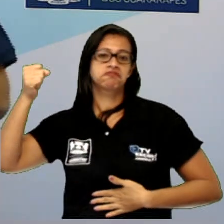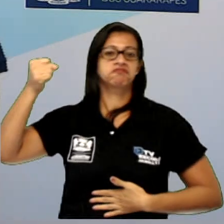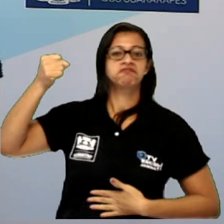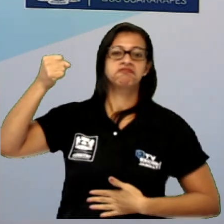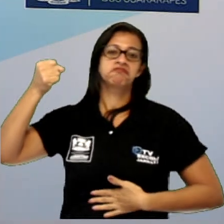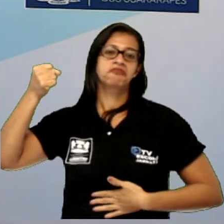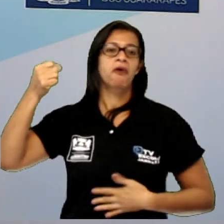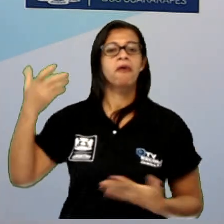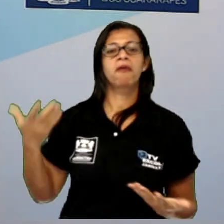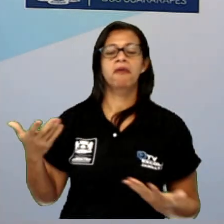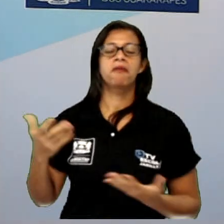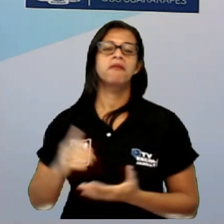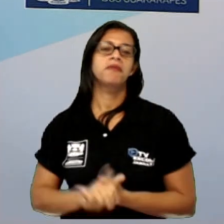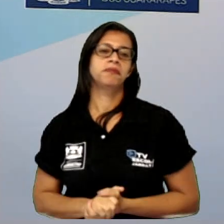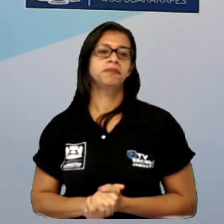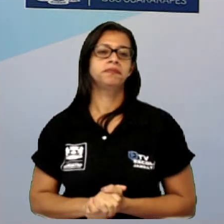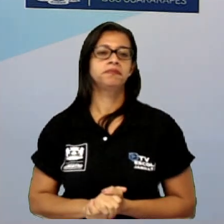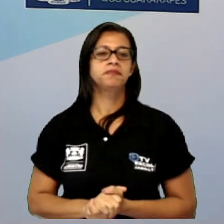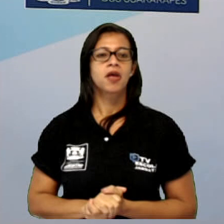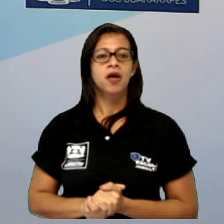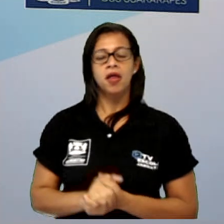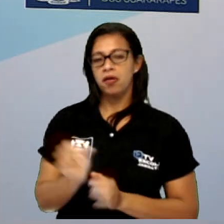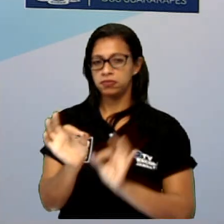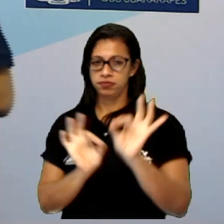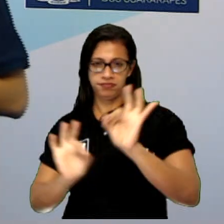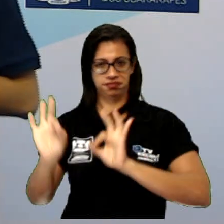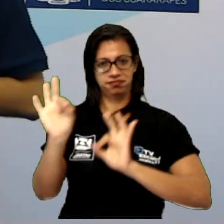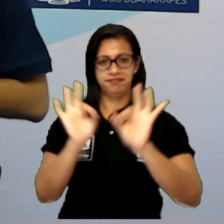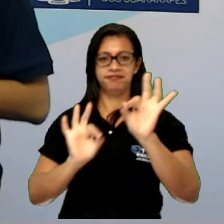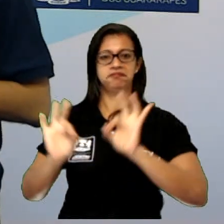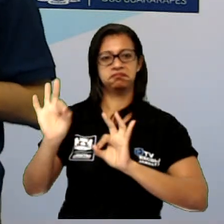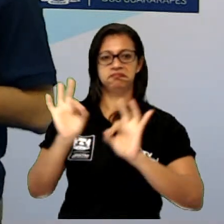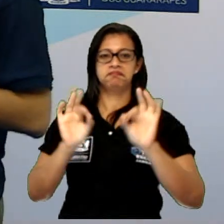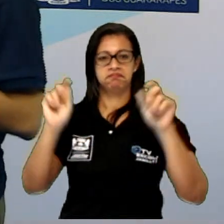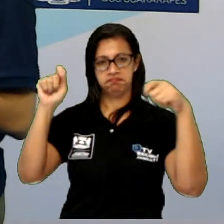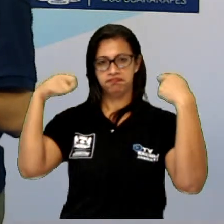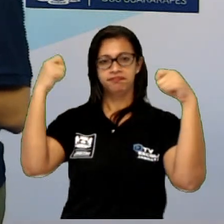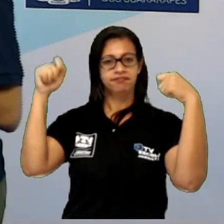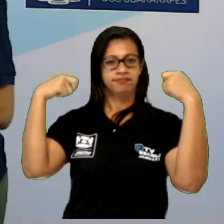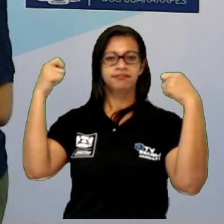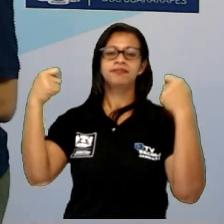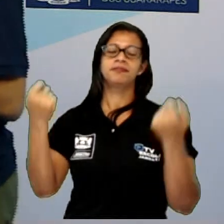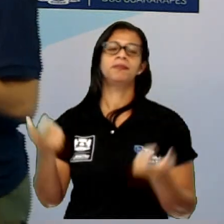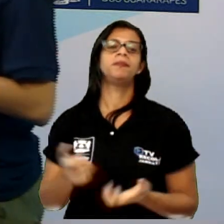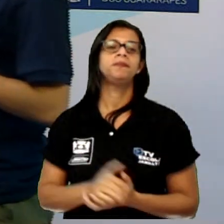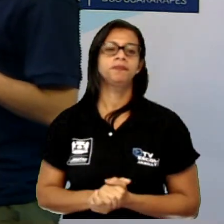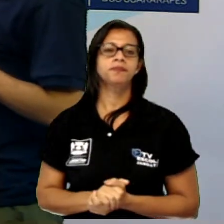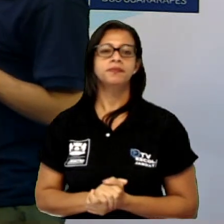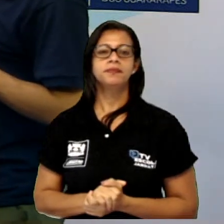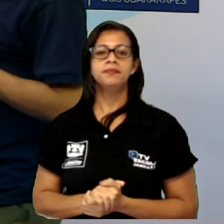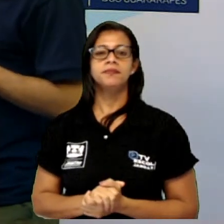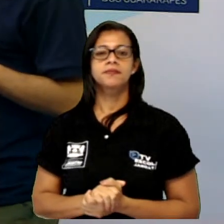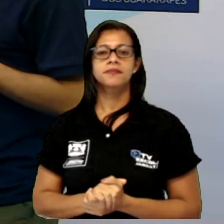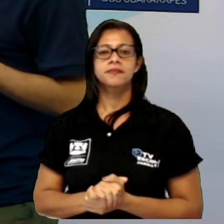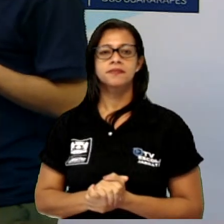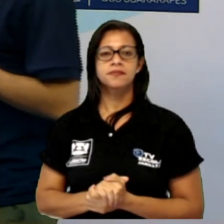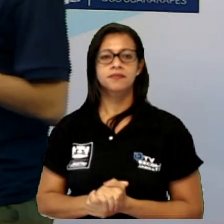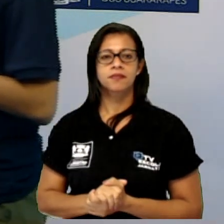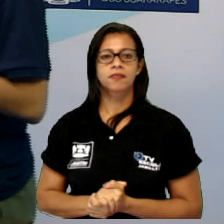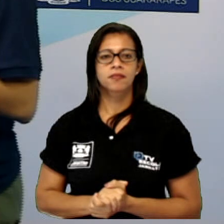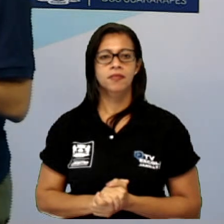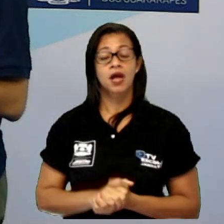ornamenta, né? Todo o espaço lá, Caruaru e esse túnel também, Cascavel, tá? E aqui, gente, é a parte de dentro, a parte